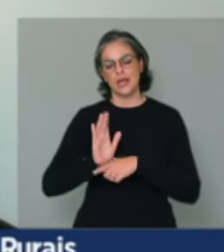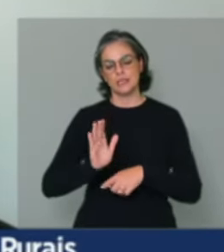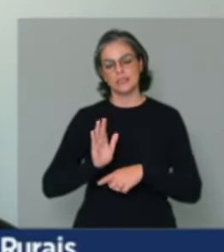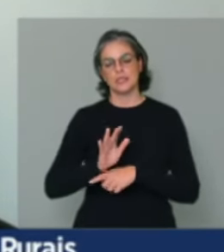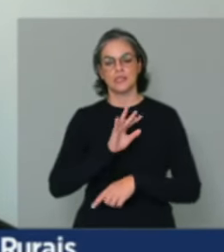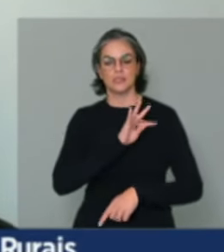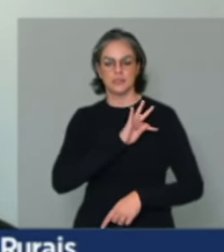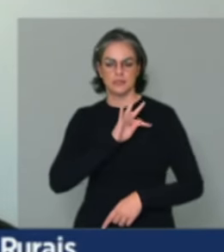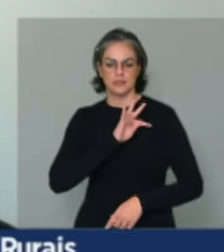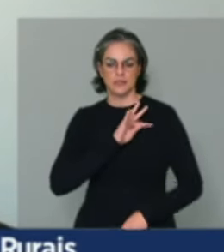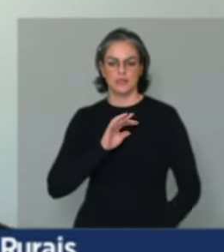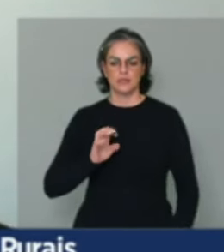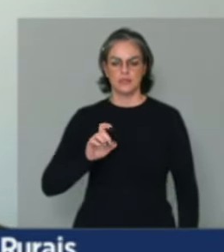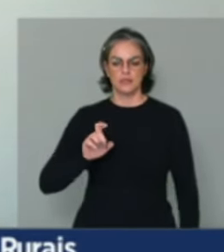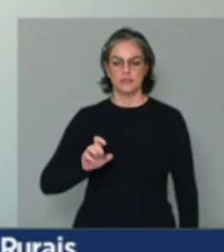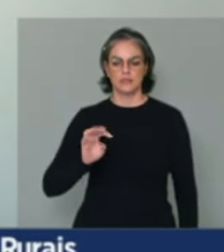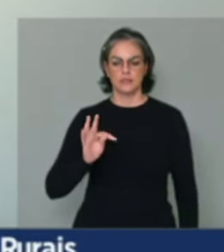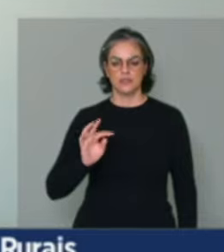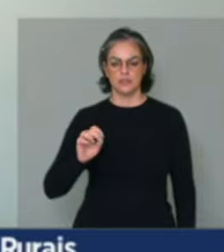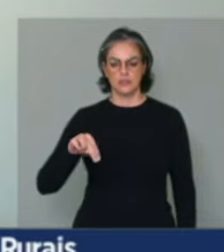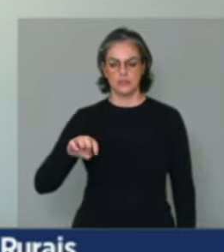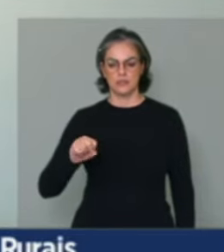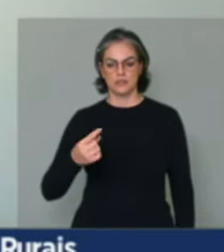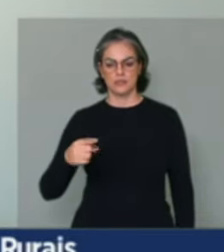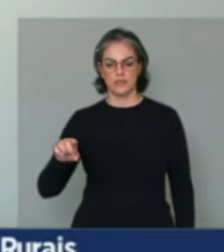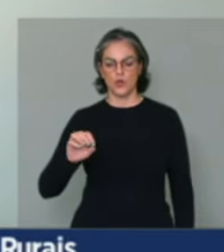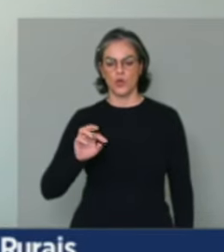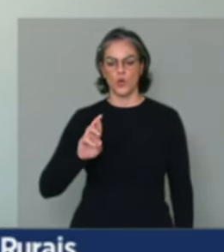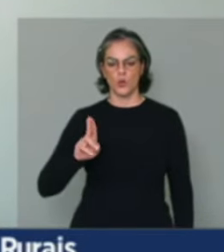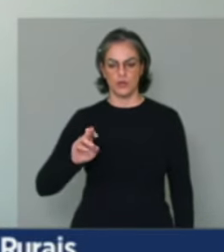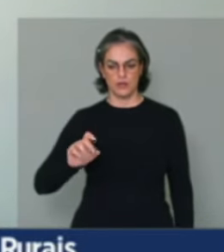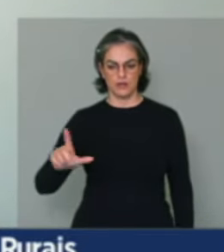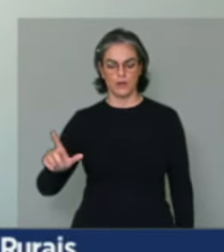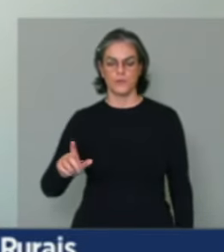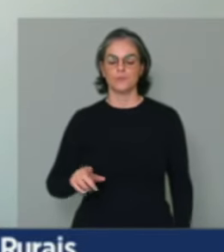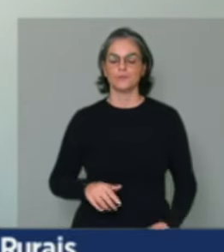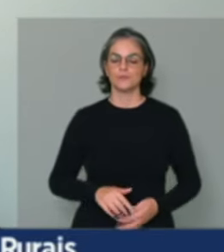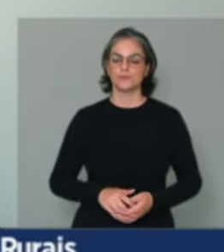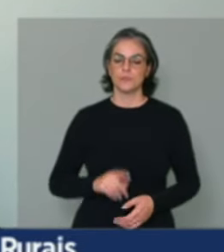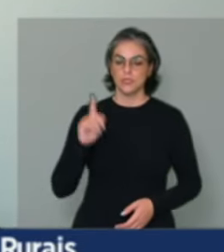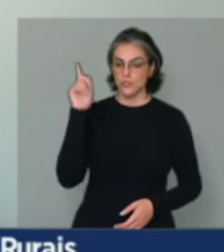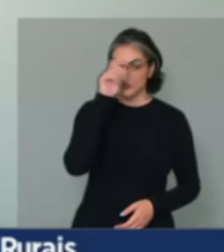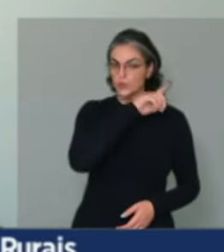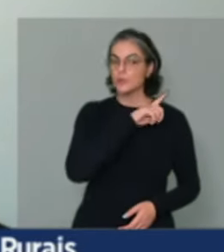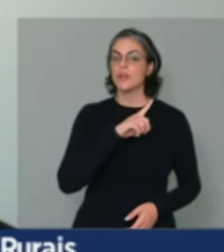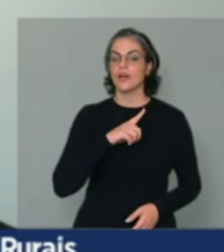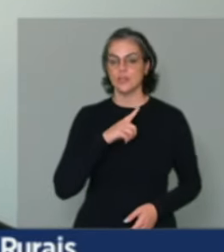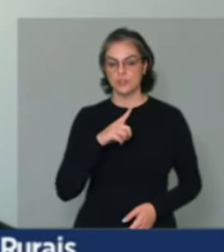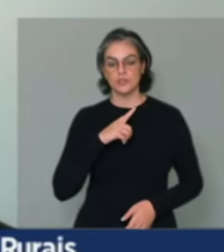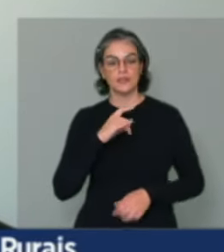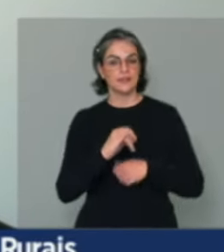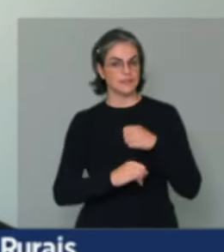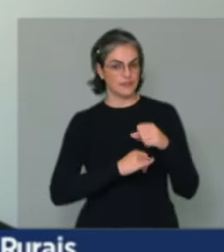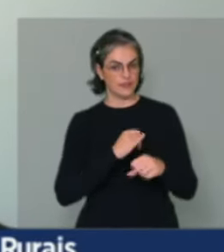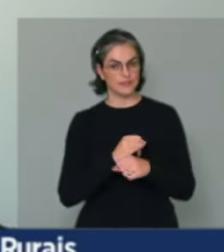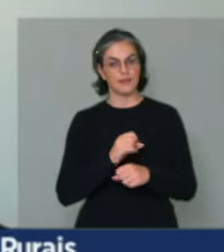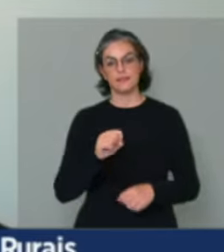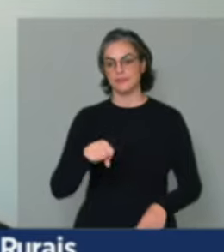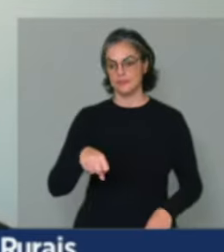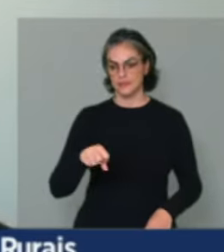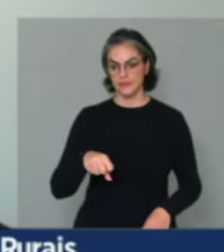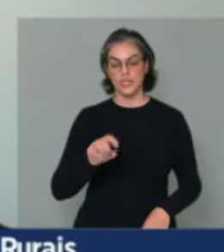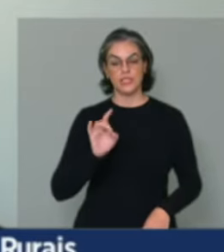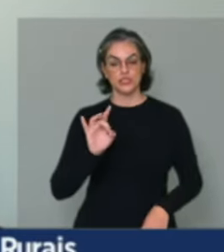pelo que a gente acompanhou aqui, as dificuldades que a gente tem com a internet, que não é apenas no